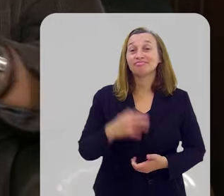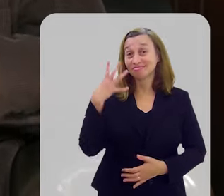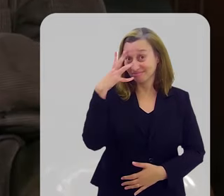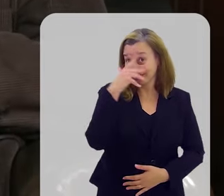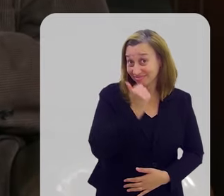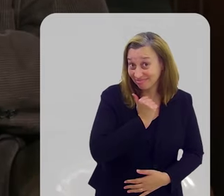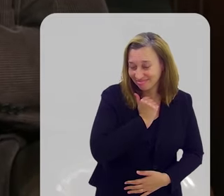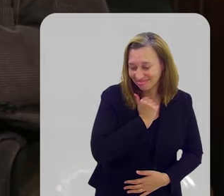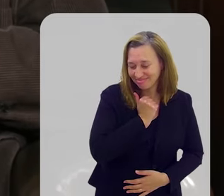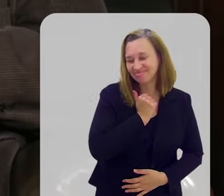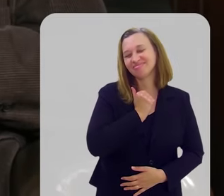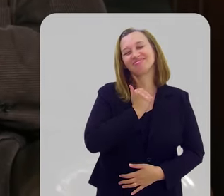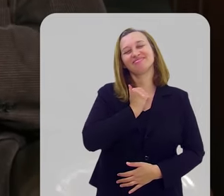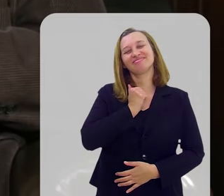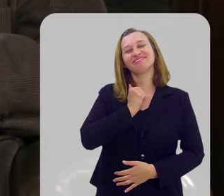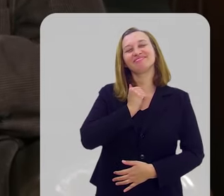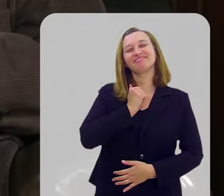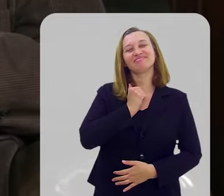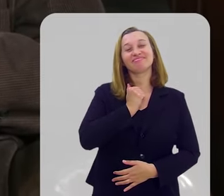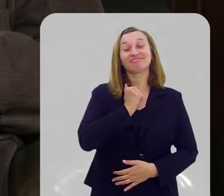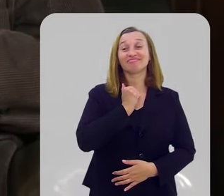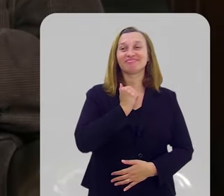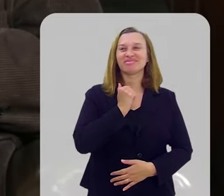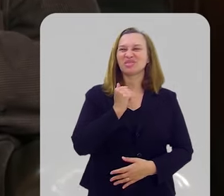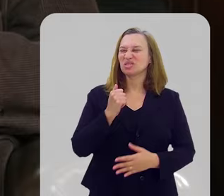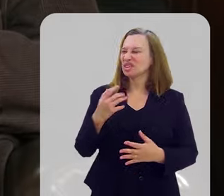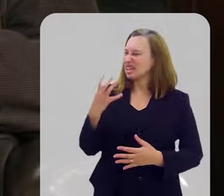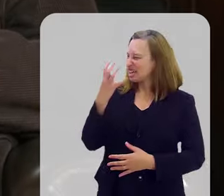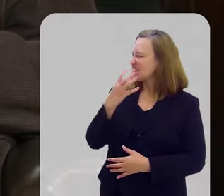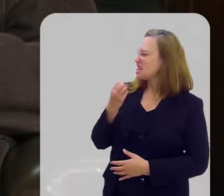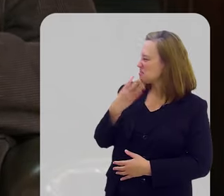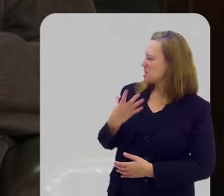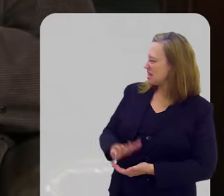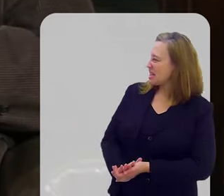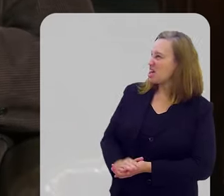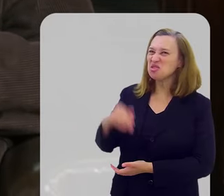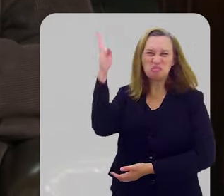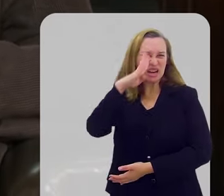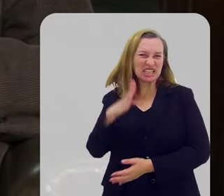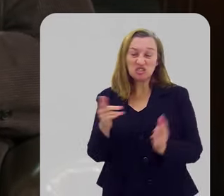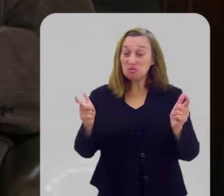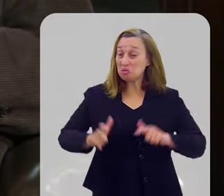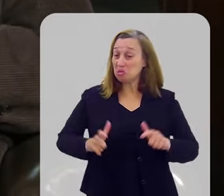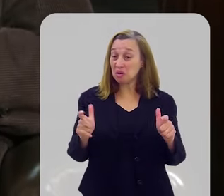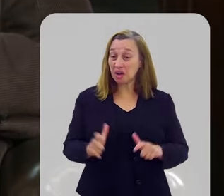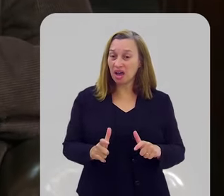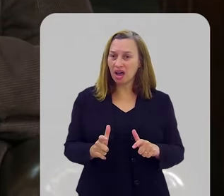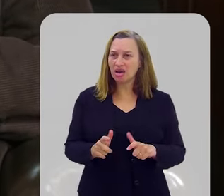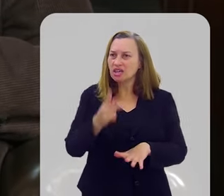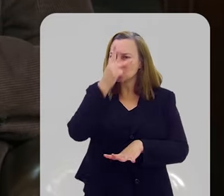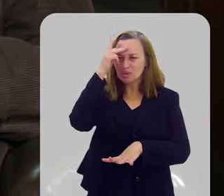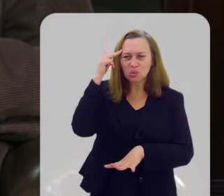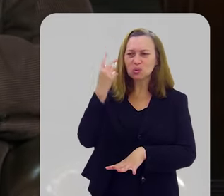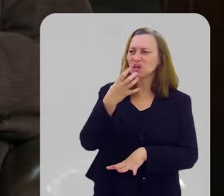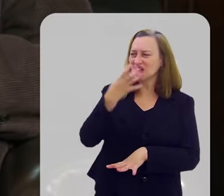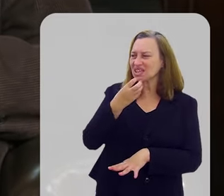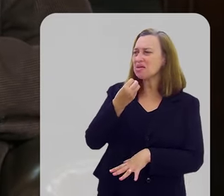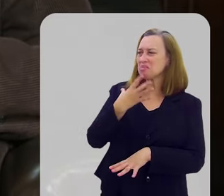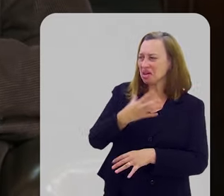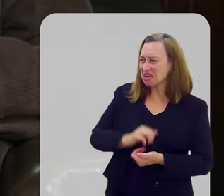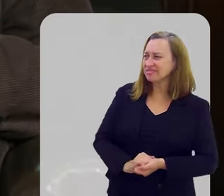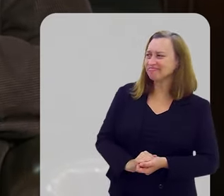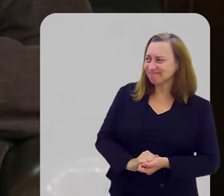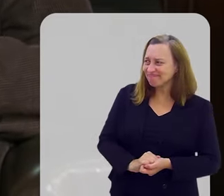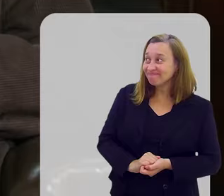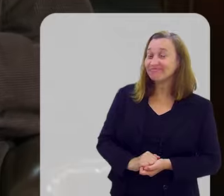Coisa linda, revelação, a galera canta muito, O Brasil é um país onde as pessoas mandam bem